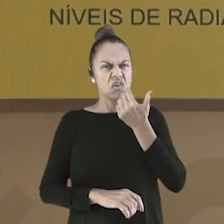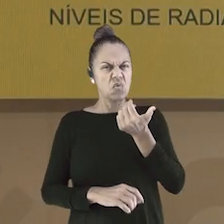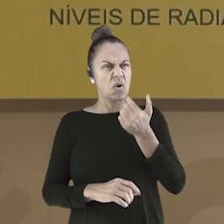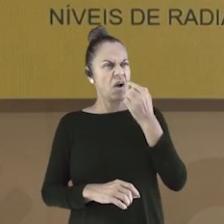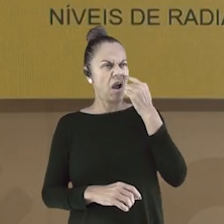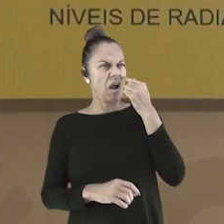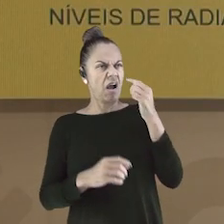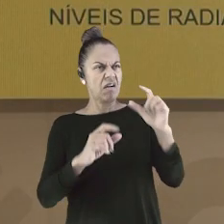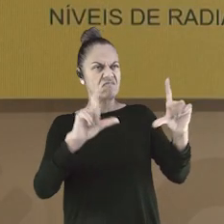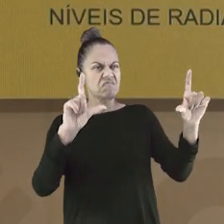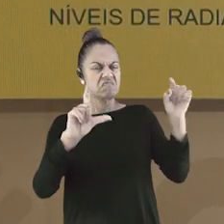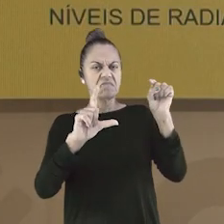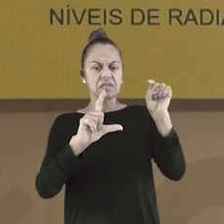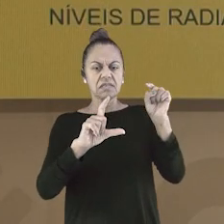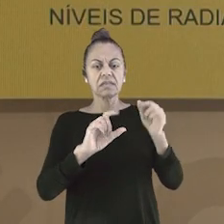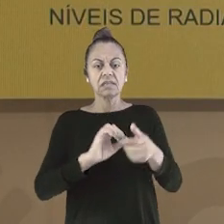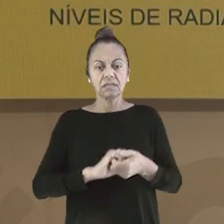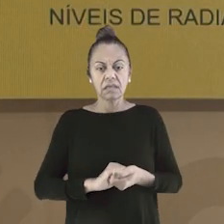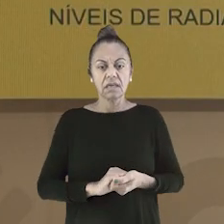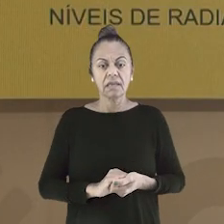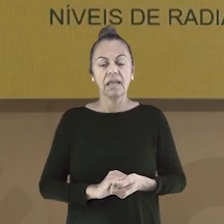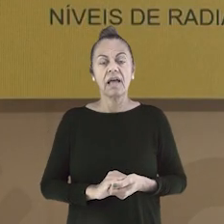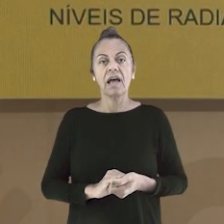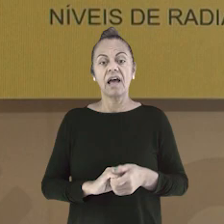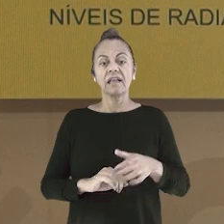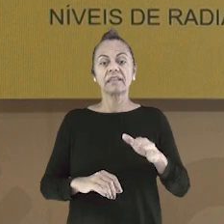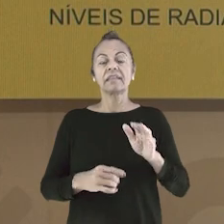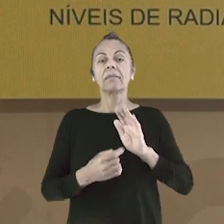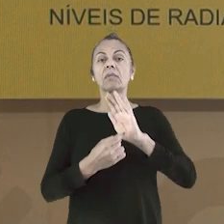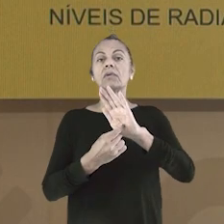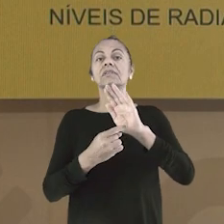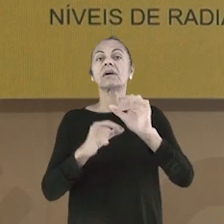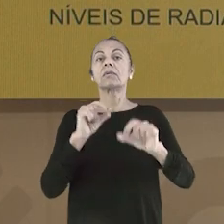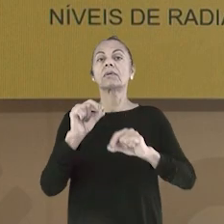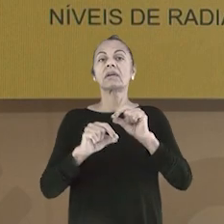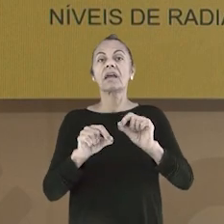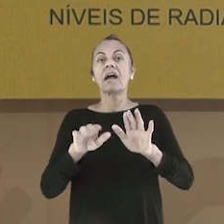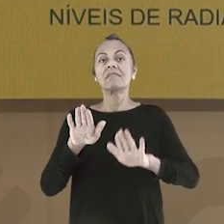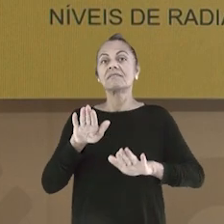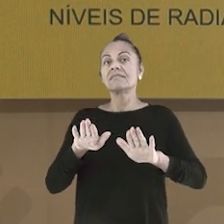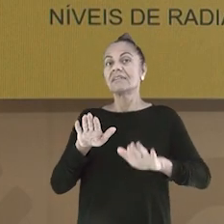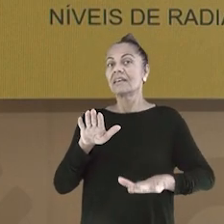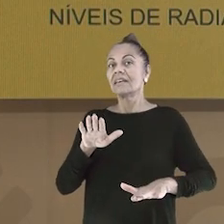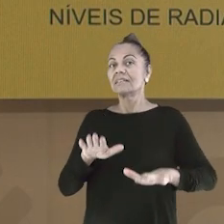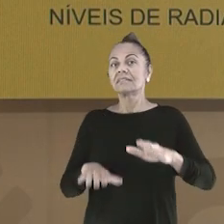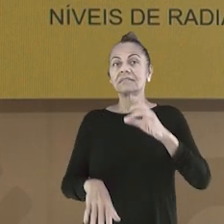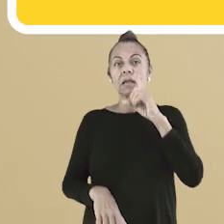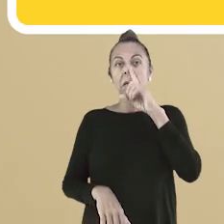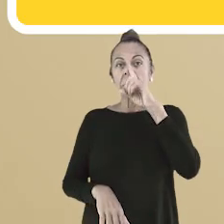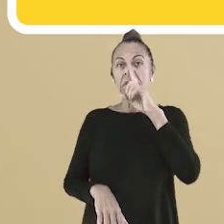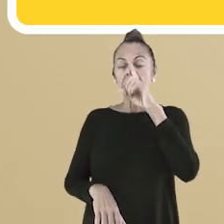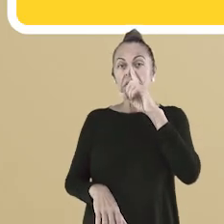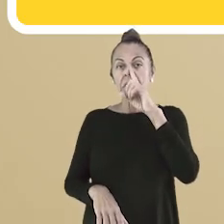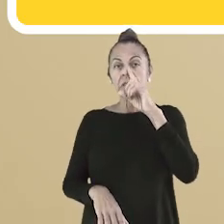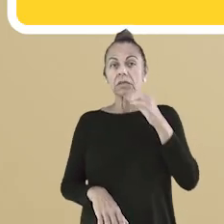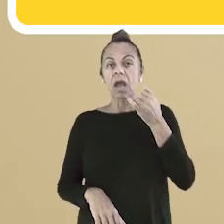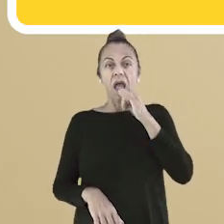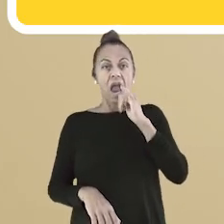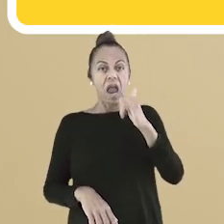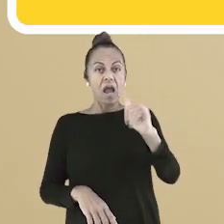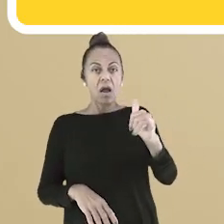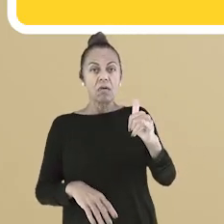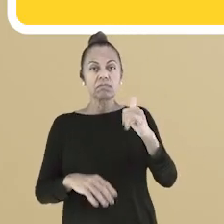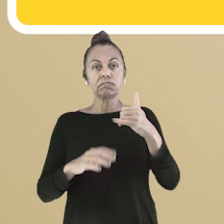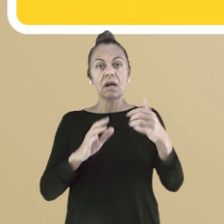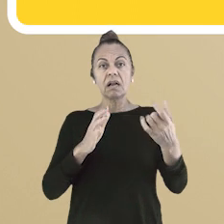cor púrpura, como esta aqui, é a presença de radiação. Você já viu alguma dessa? A tonalidade